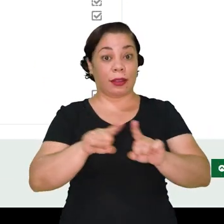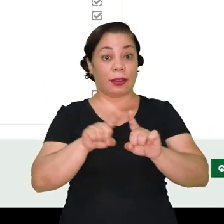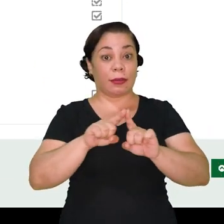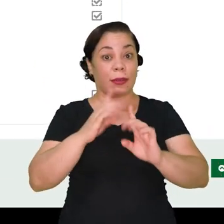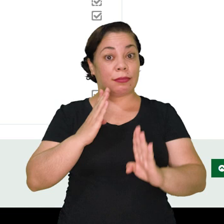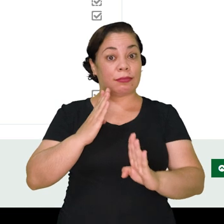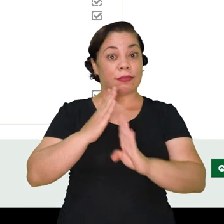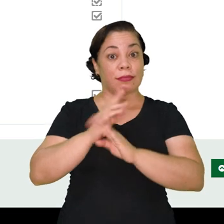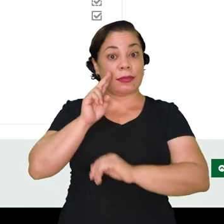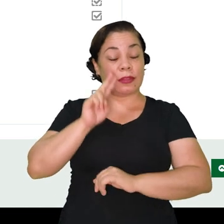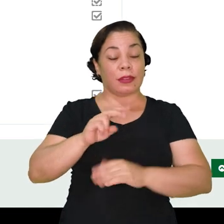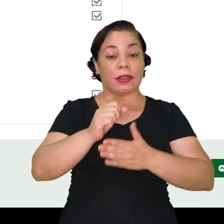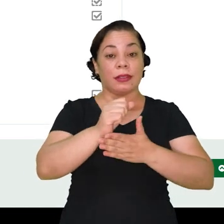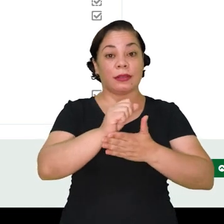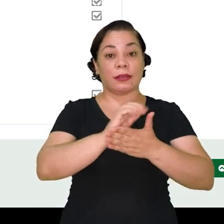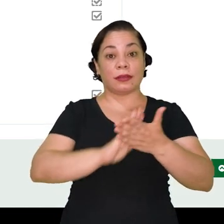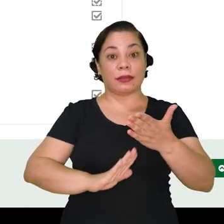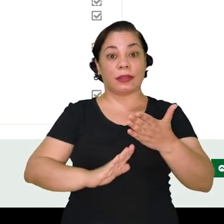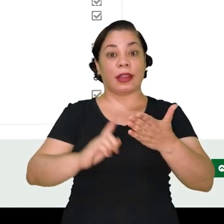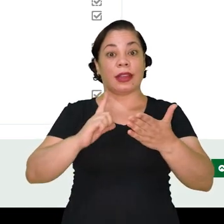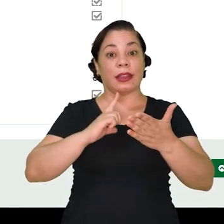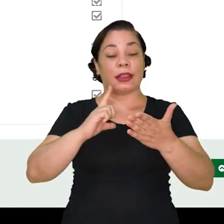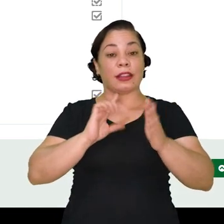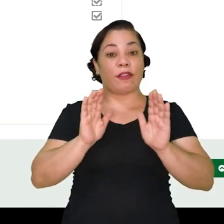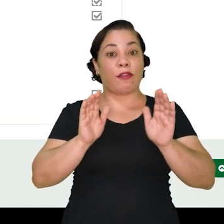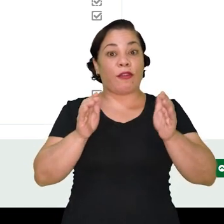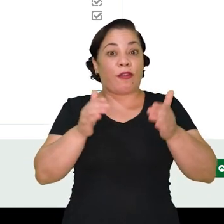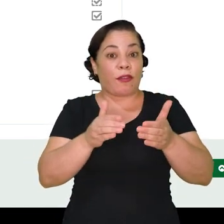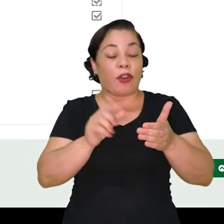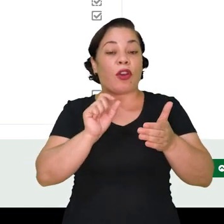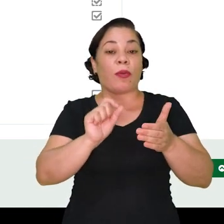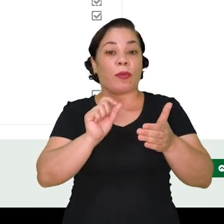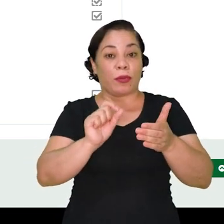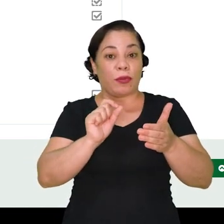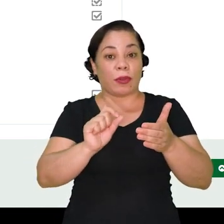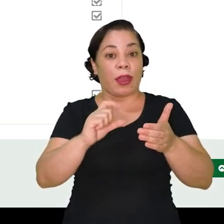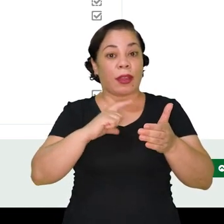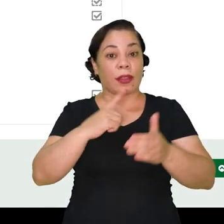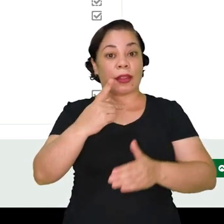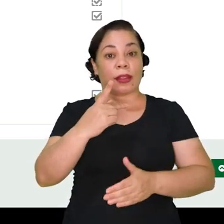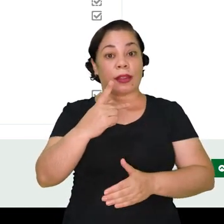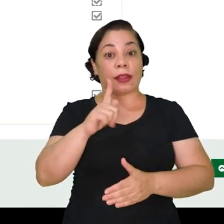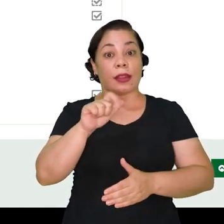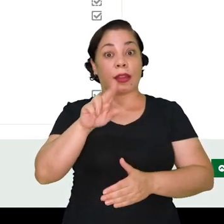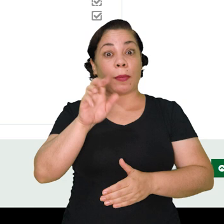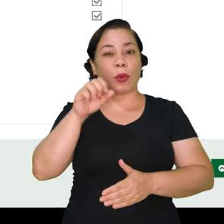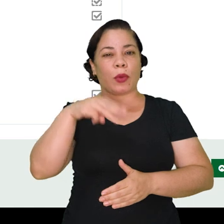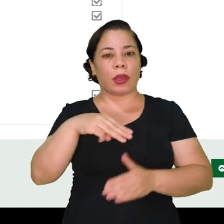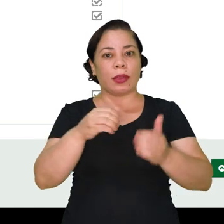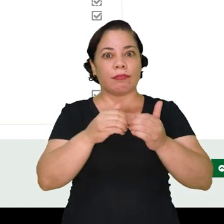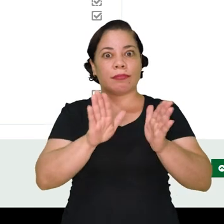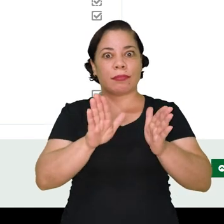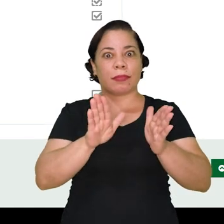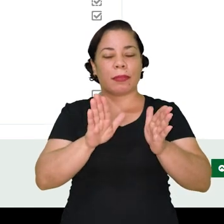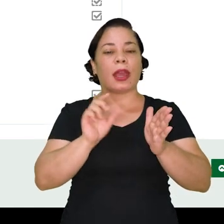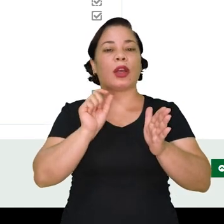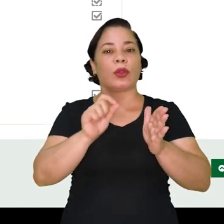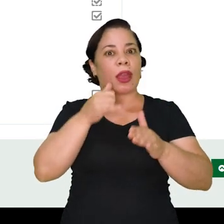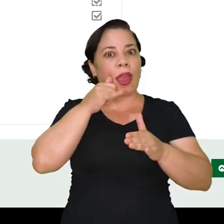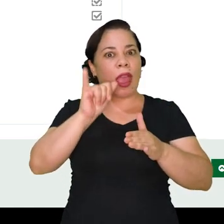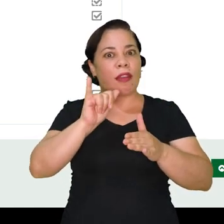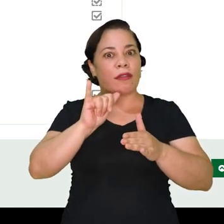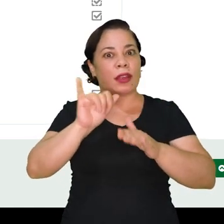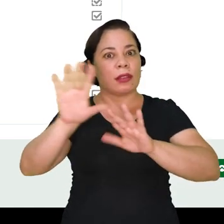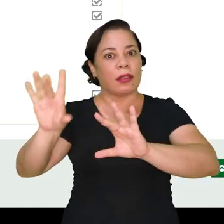encontrar tanto a tarefa como o fórum com o turnitim habilitado, que é um plugin anti-plágio utilizado pelo